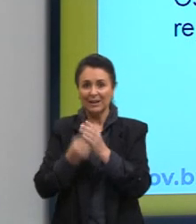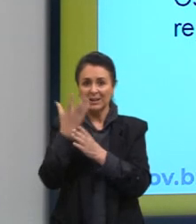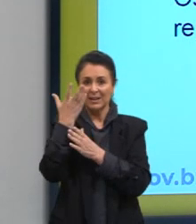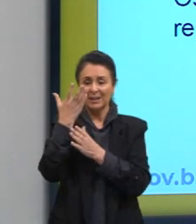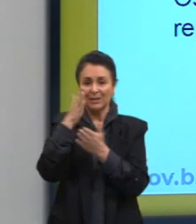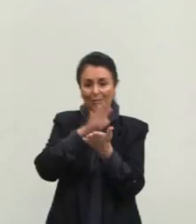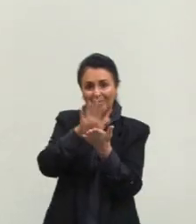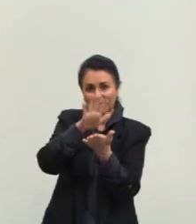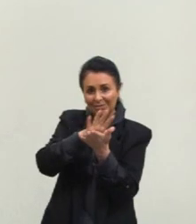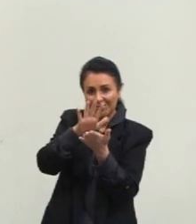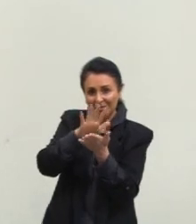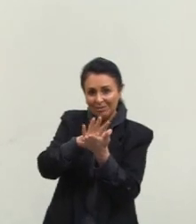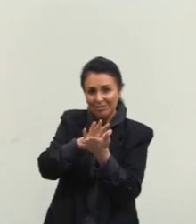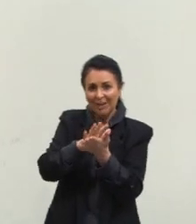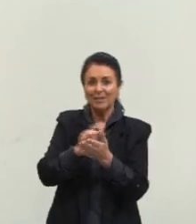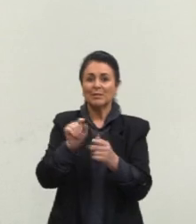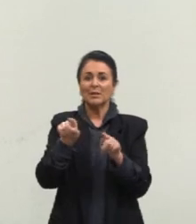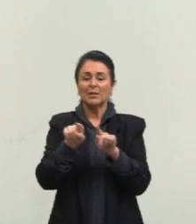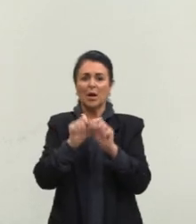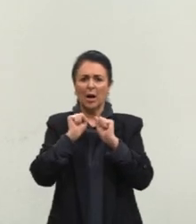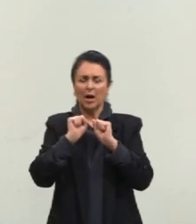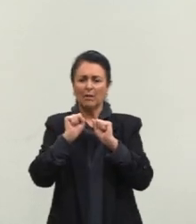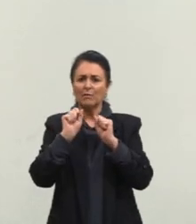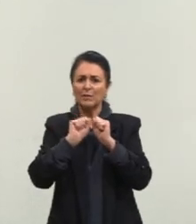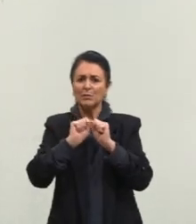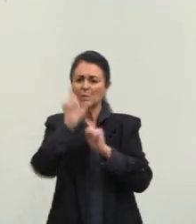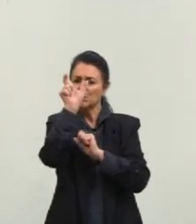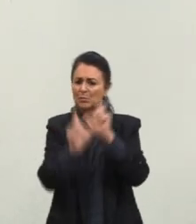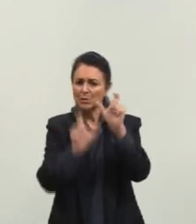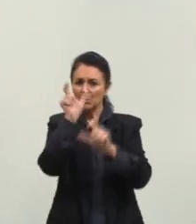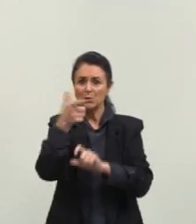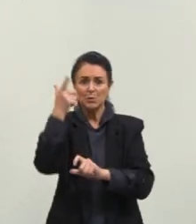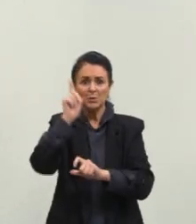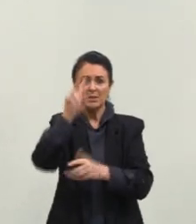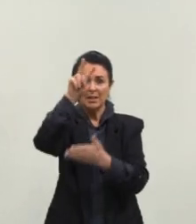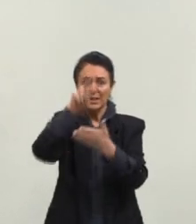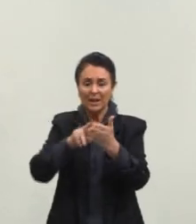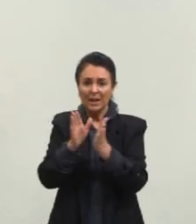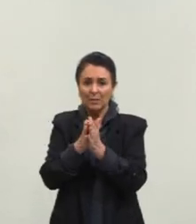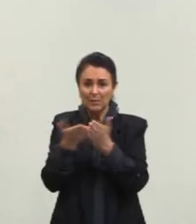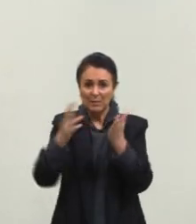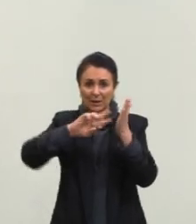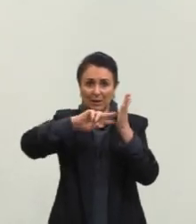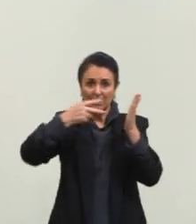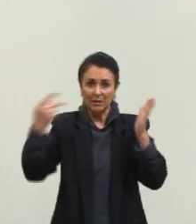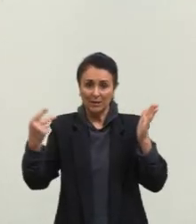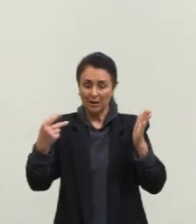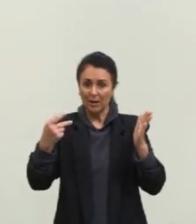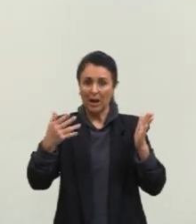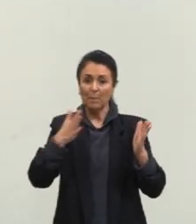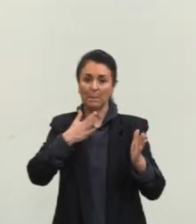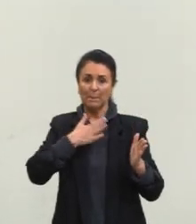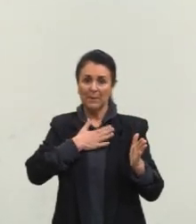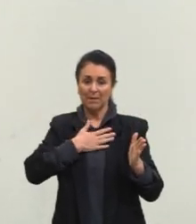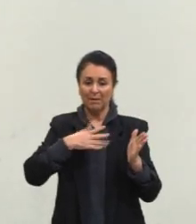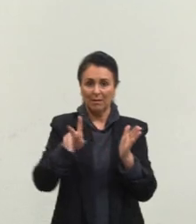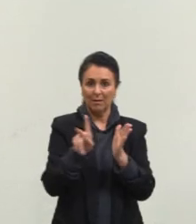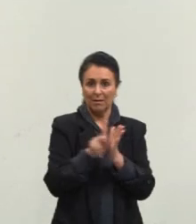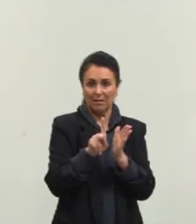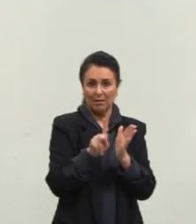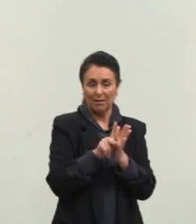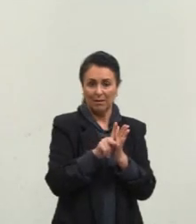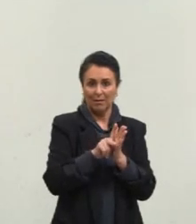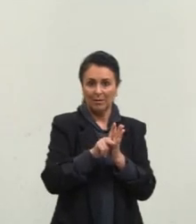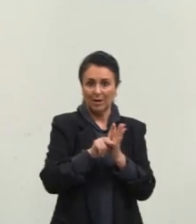que as pessoas pudessem ler elas mesmas a Bíblia e ter uma interpretação autônoma, uma interpretação própria